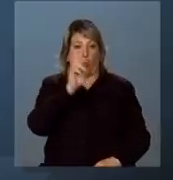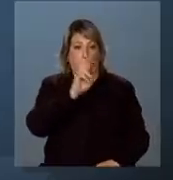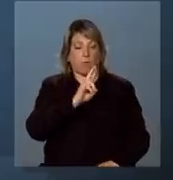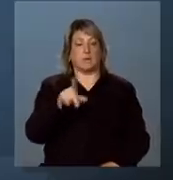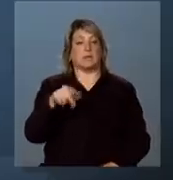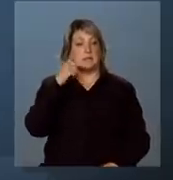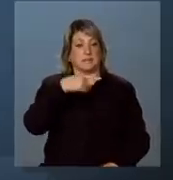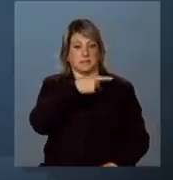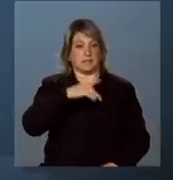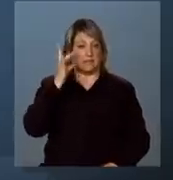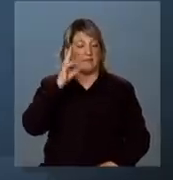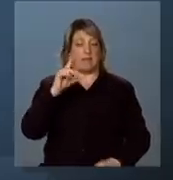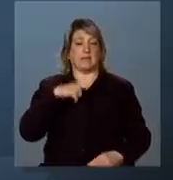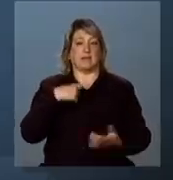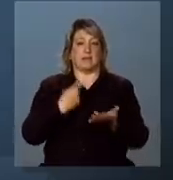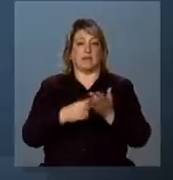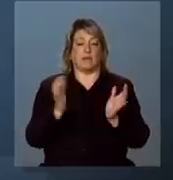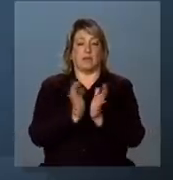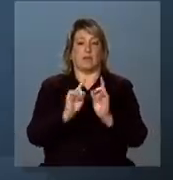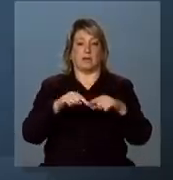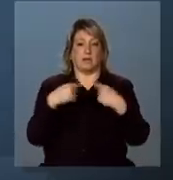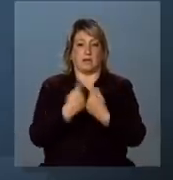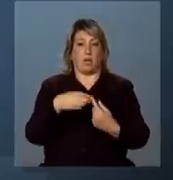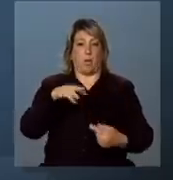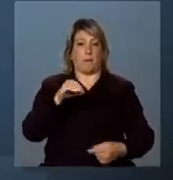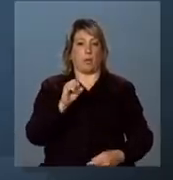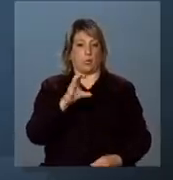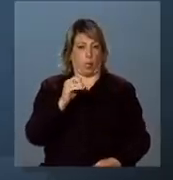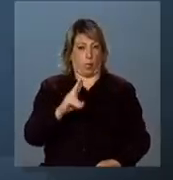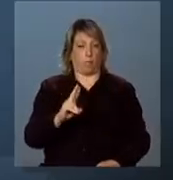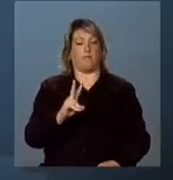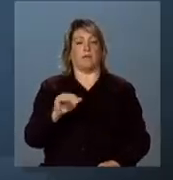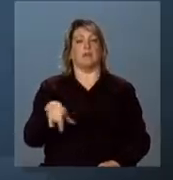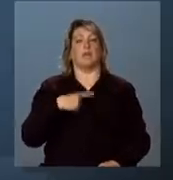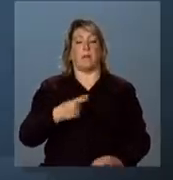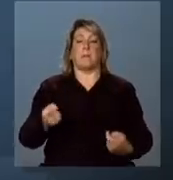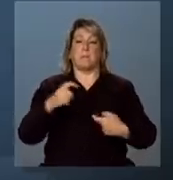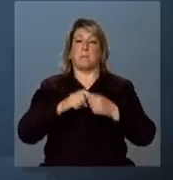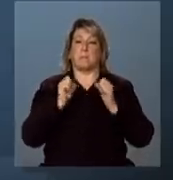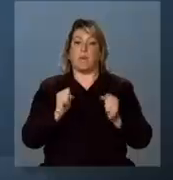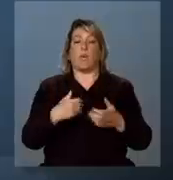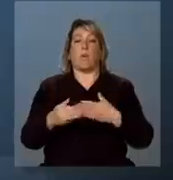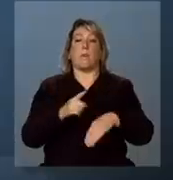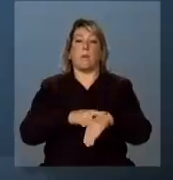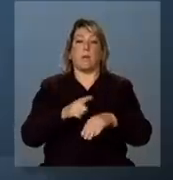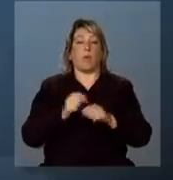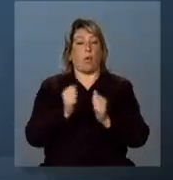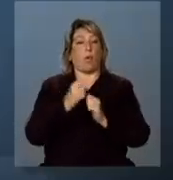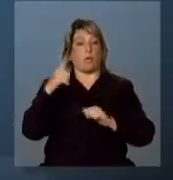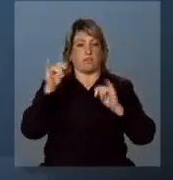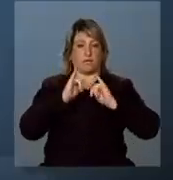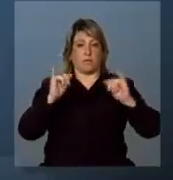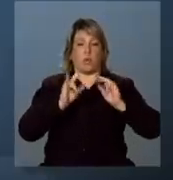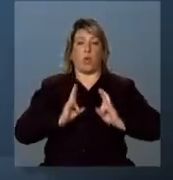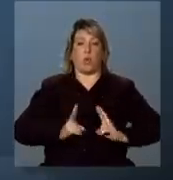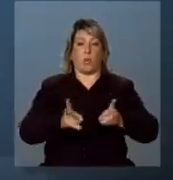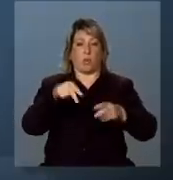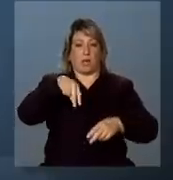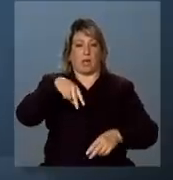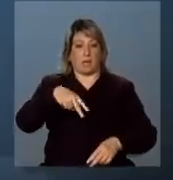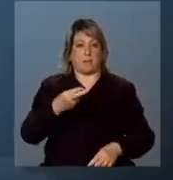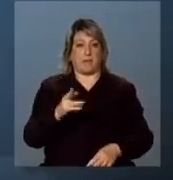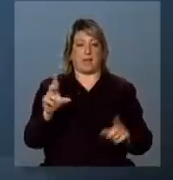Rousseff terá agenda oficial com autoridades em Moscou. E nós podemos voltar a qualquer momento com outras informações.